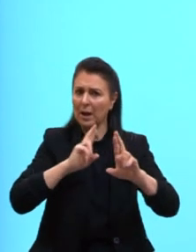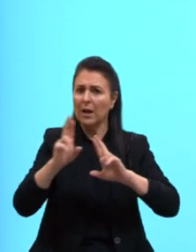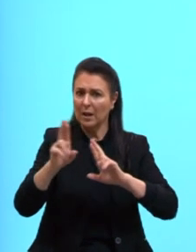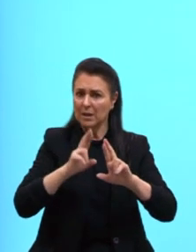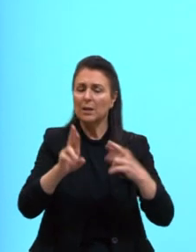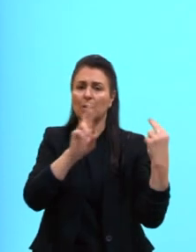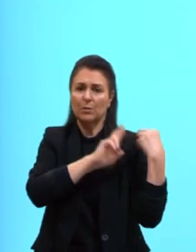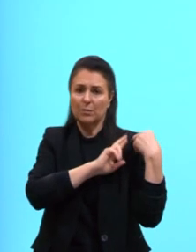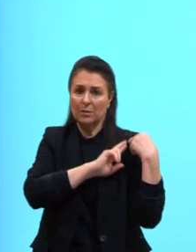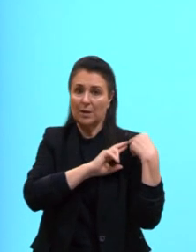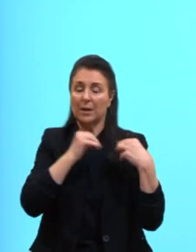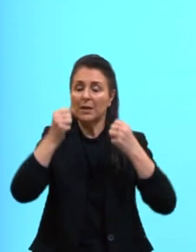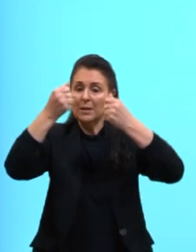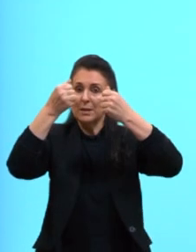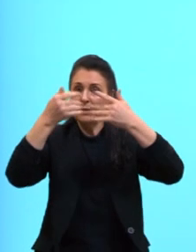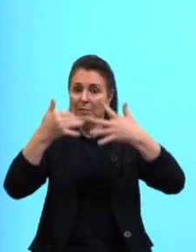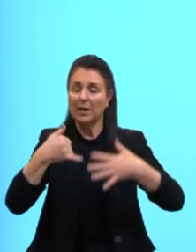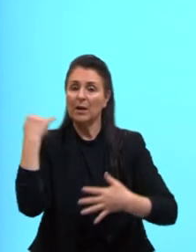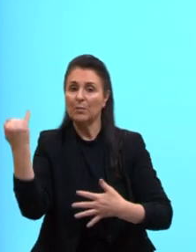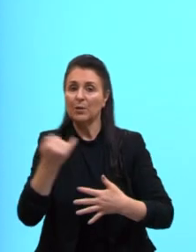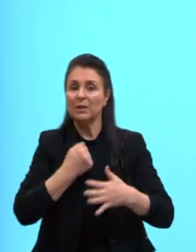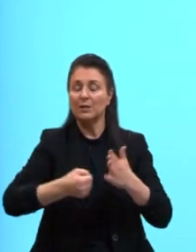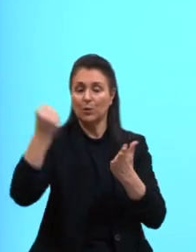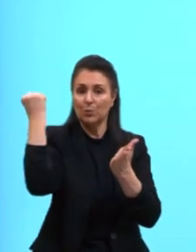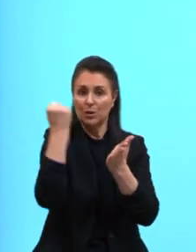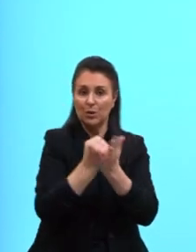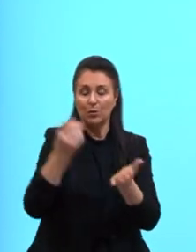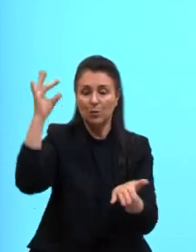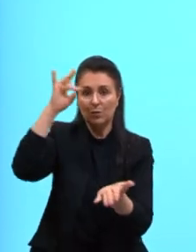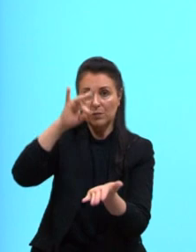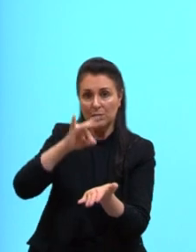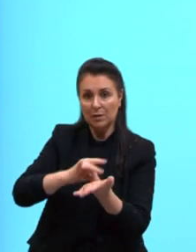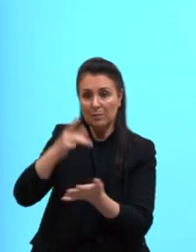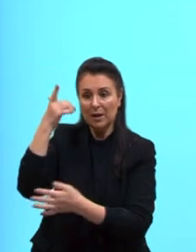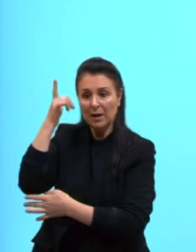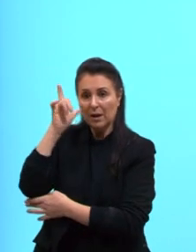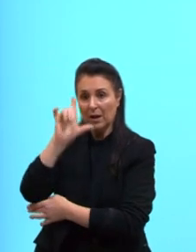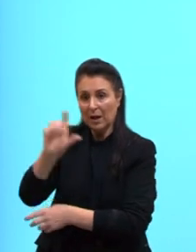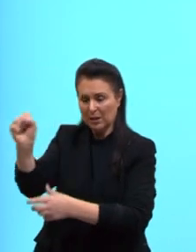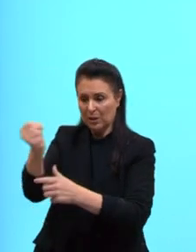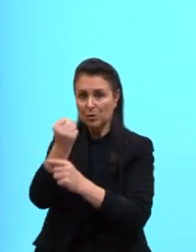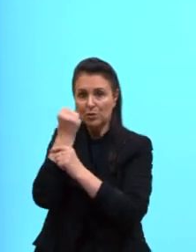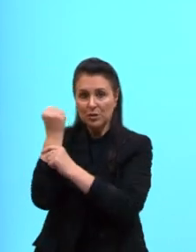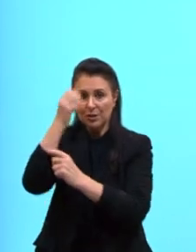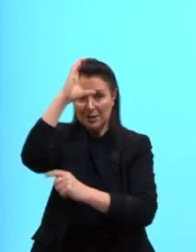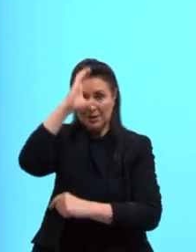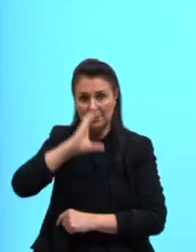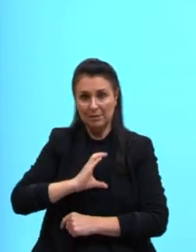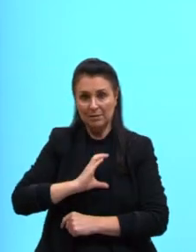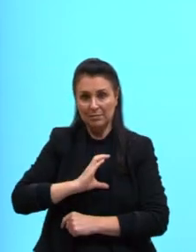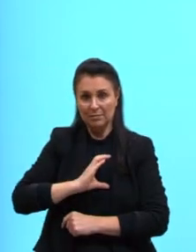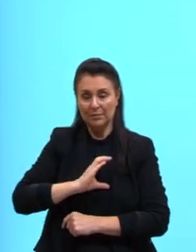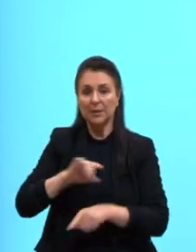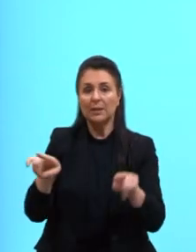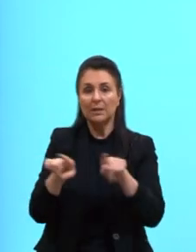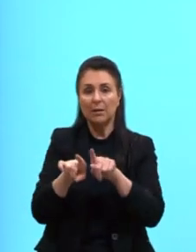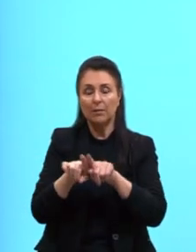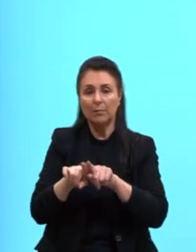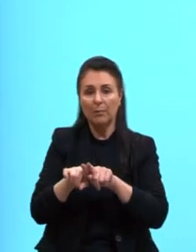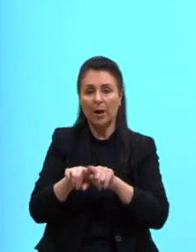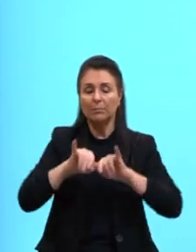importância do registro oficial para garantir, para garantia da cidadania, além de